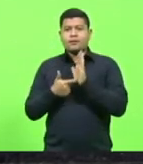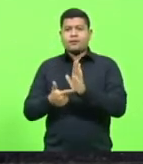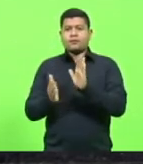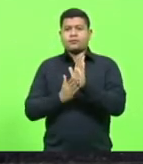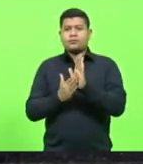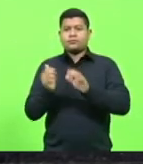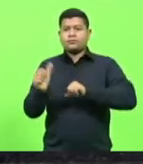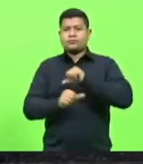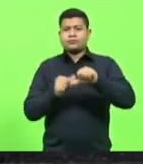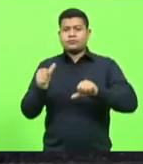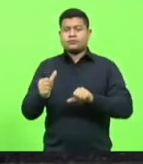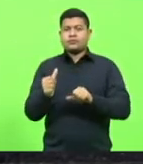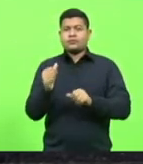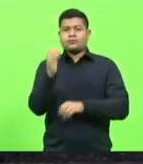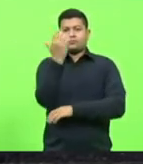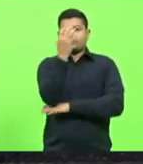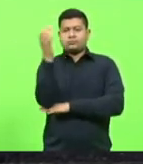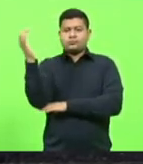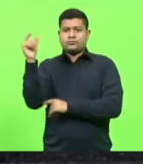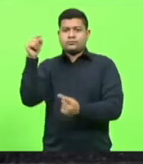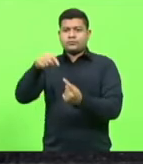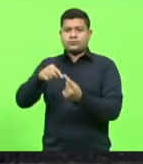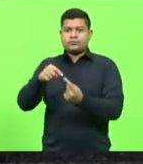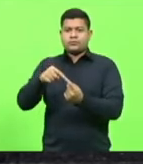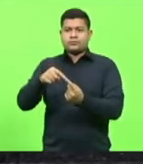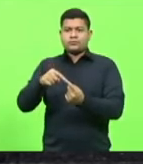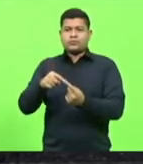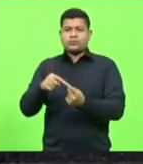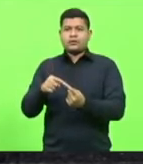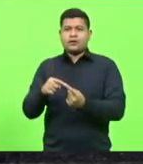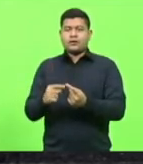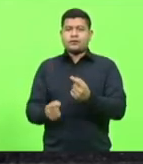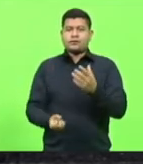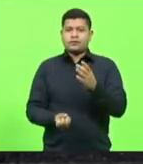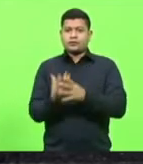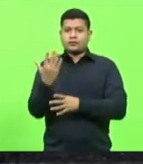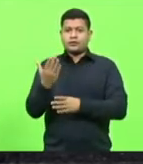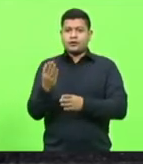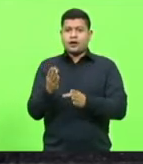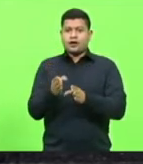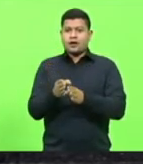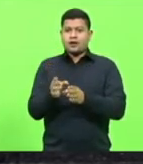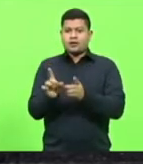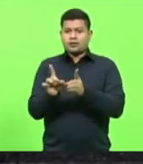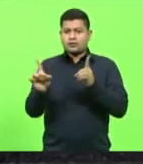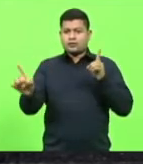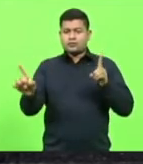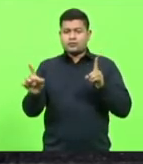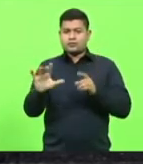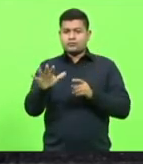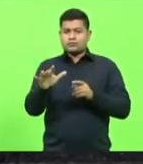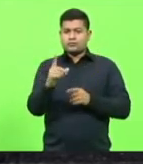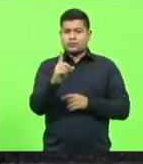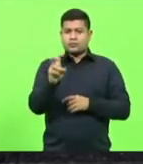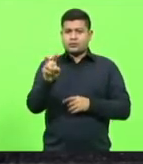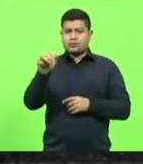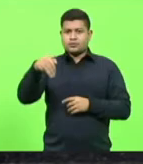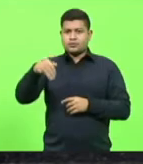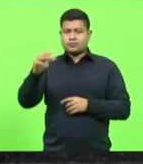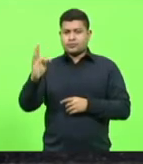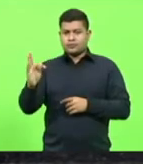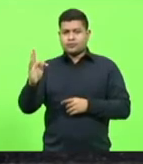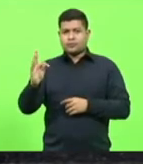Florestal que o objetivo é definir como a distância mínima de 15 metros da margem do rio